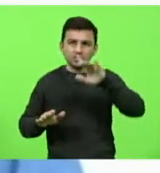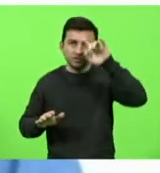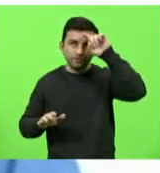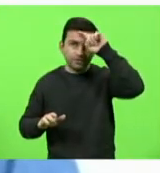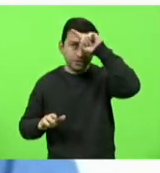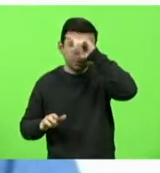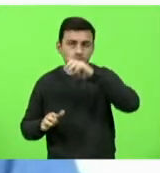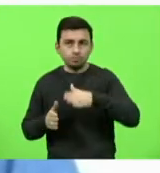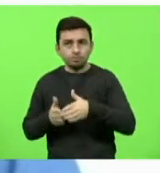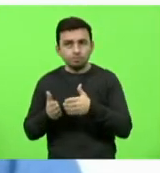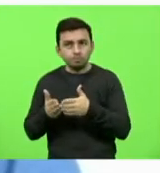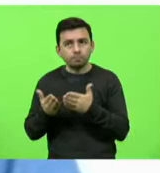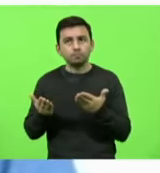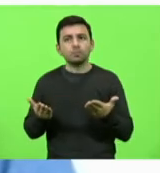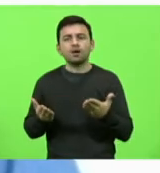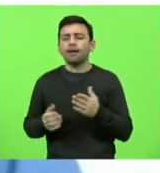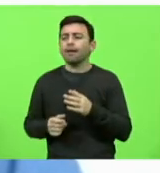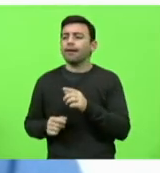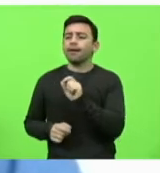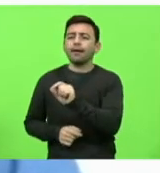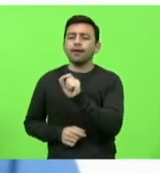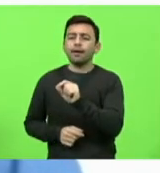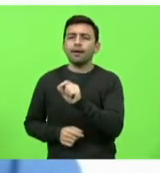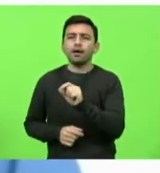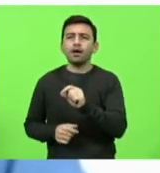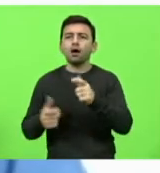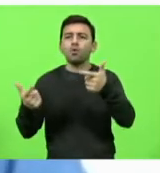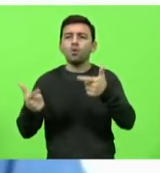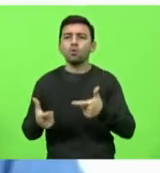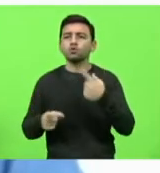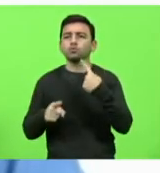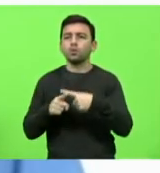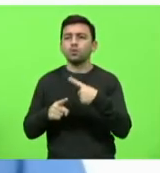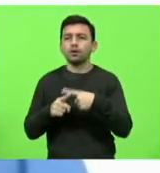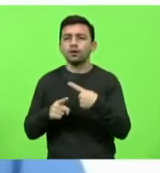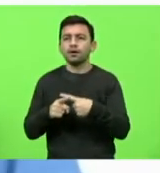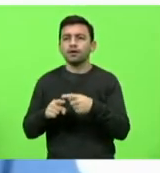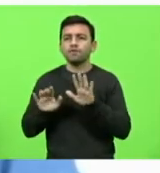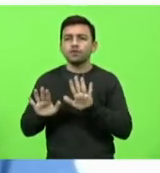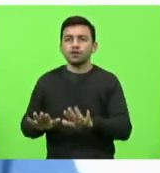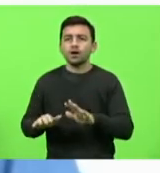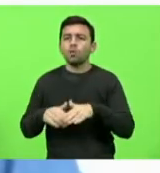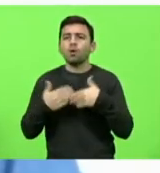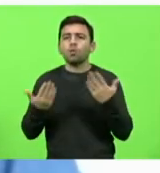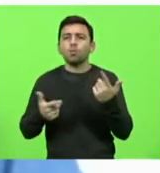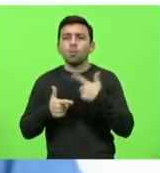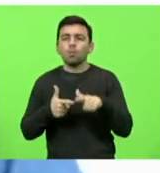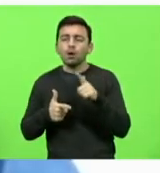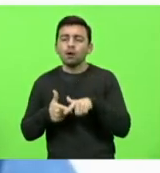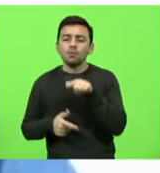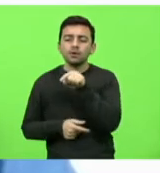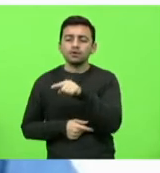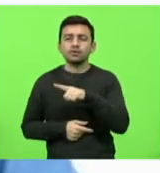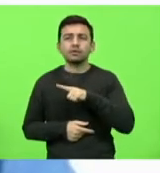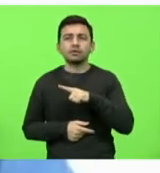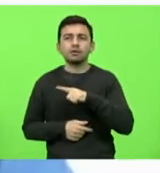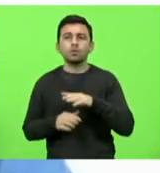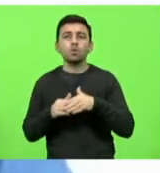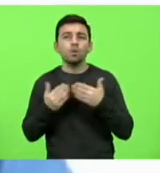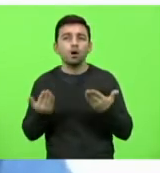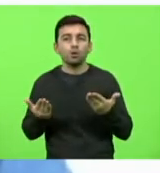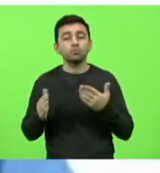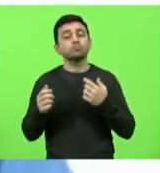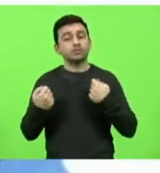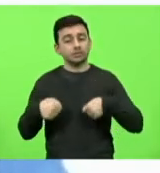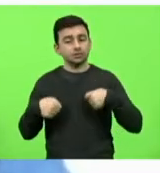dizendo quem é, de onde é, qual a idade, por que está ali, qual o problema que tem. Então, vejo que essa é uma